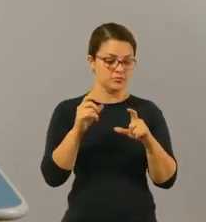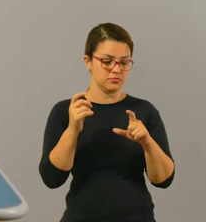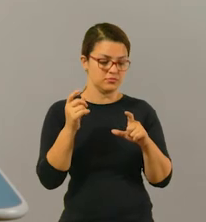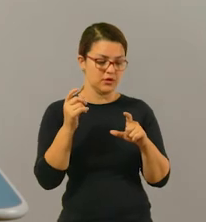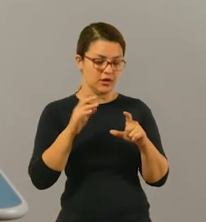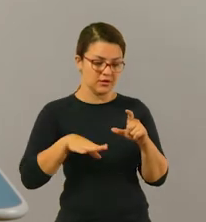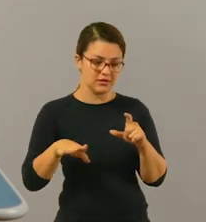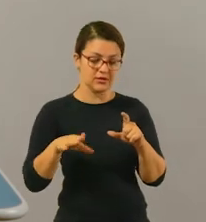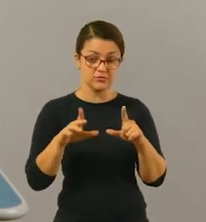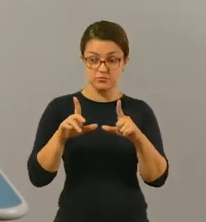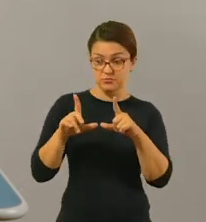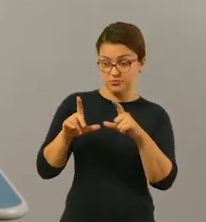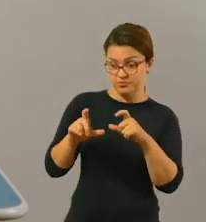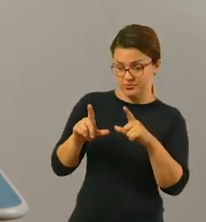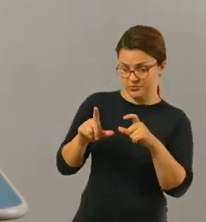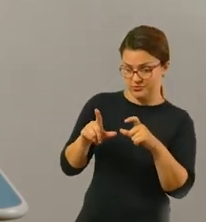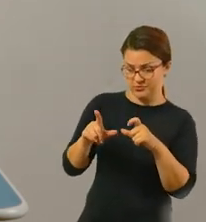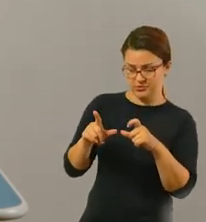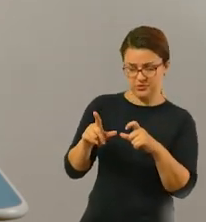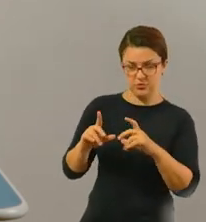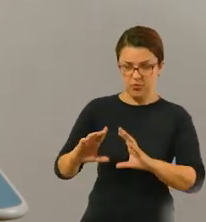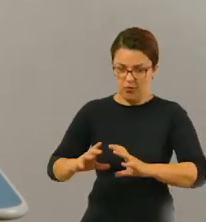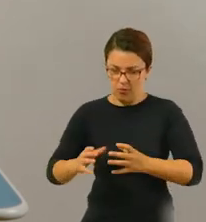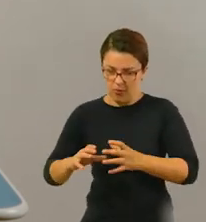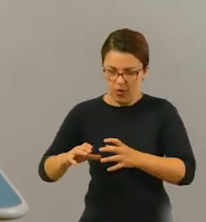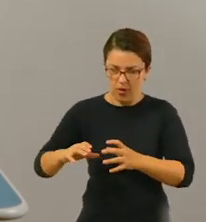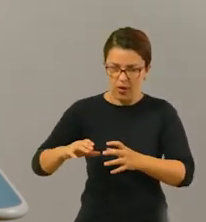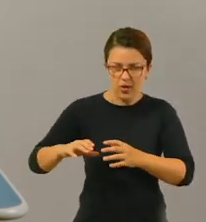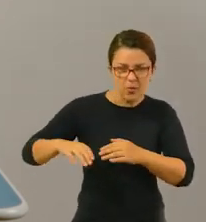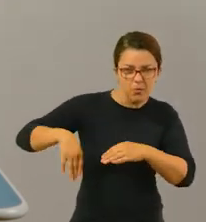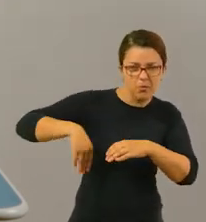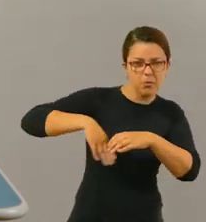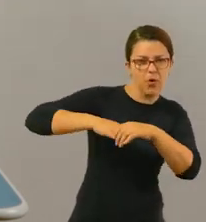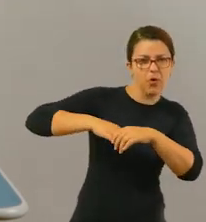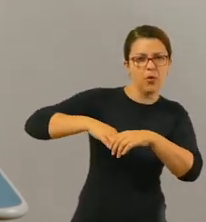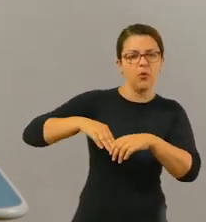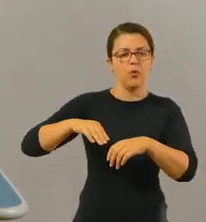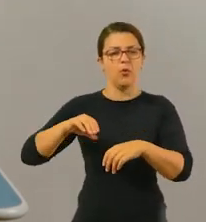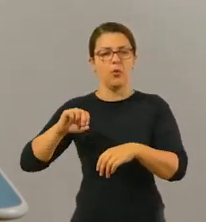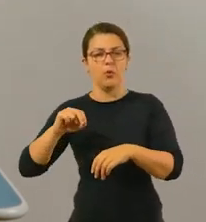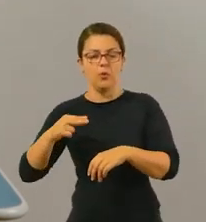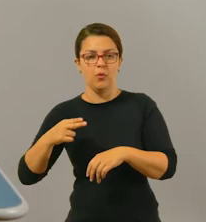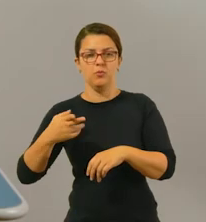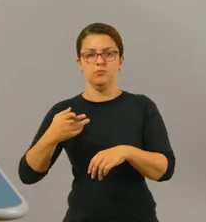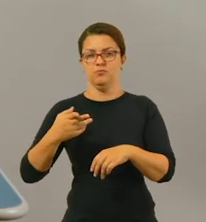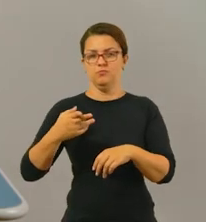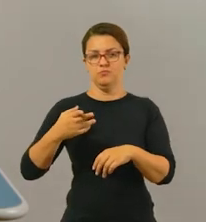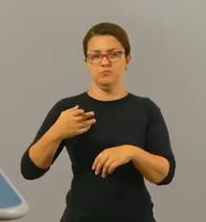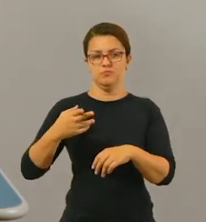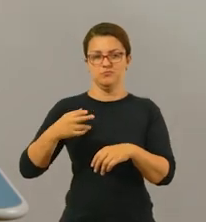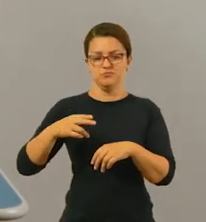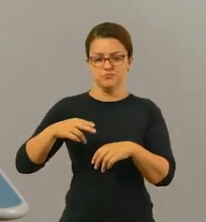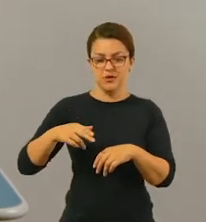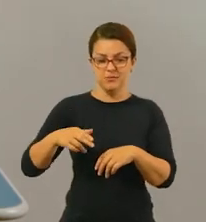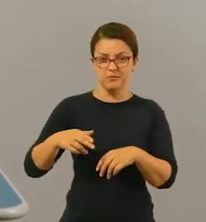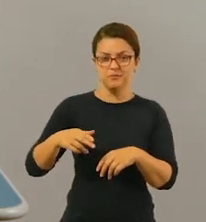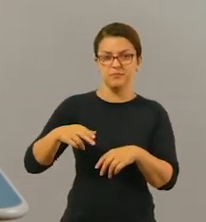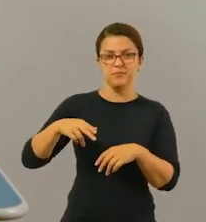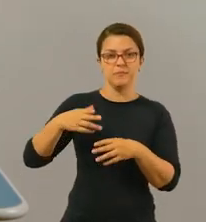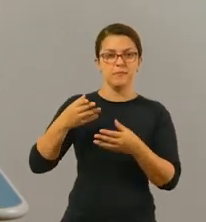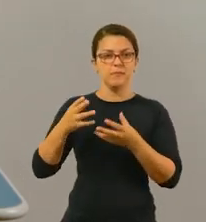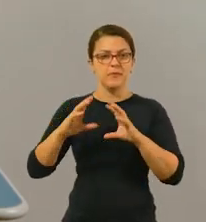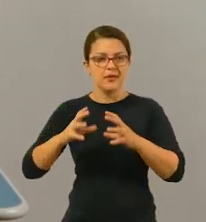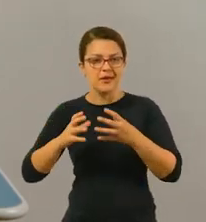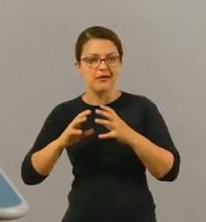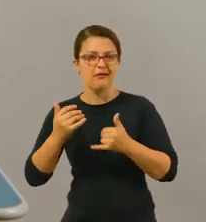registrar a criança ou chutando uma bola, ou demonstrando uma embaixadinha, ou, de repente, ela tem um uniforme de algum